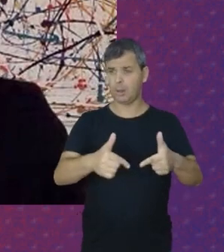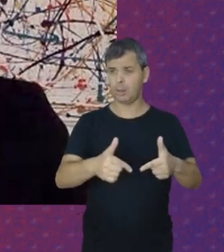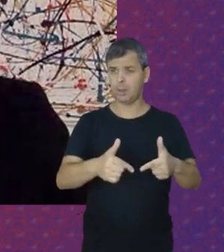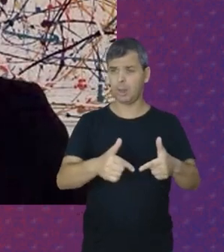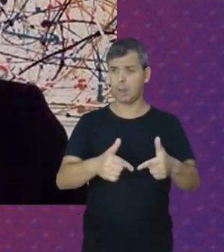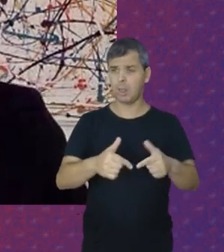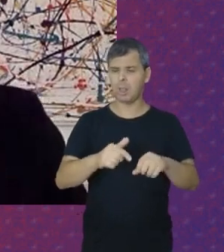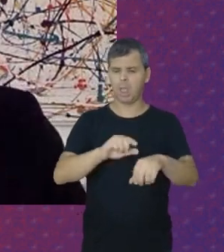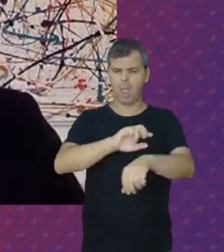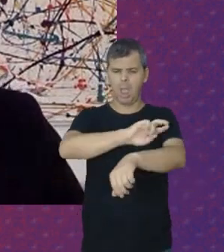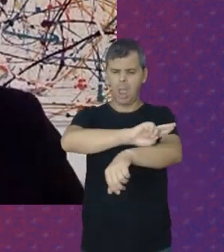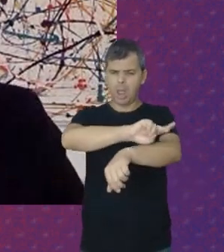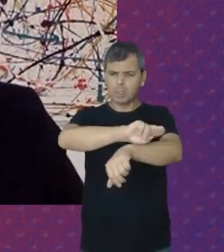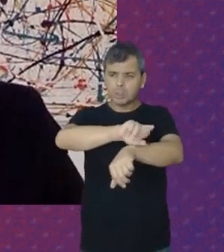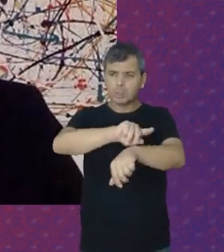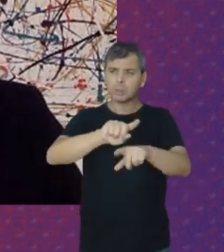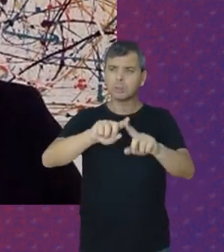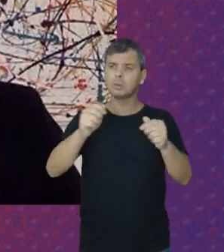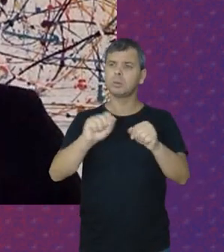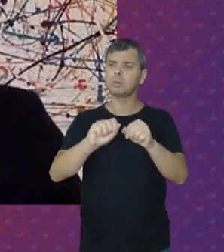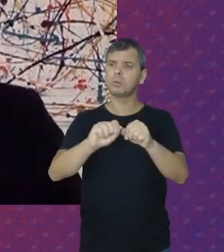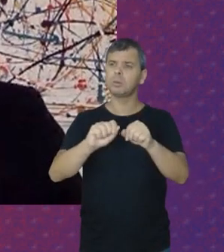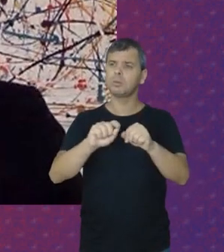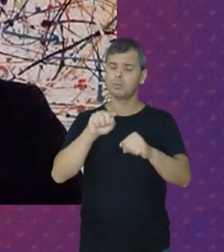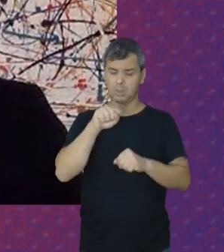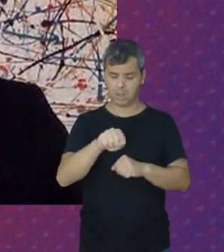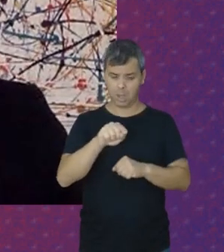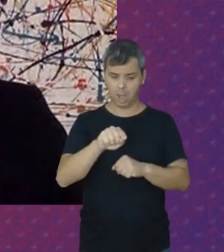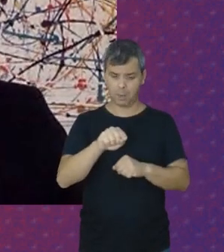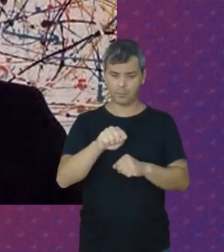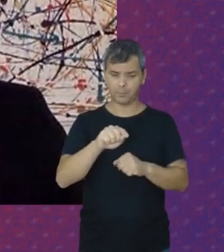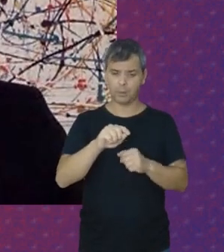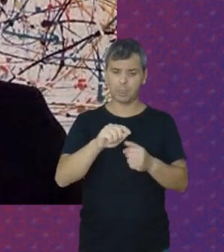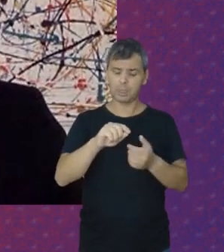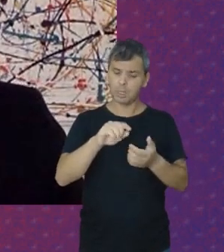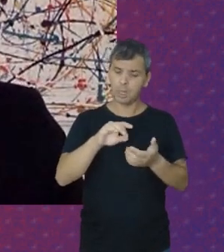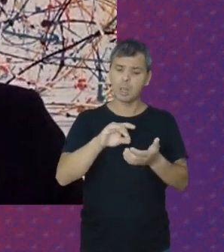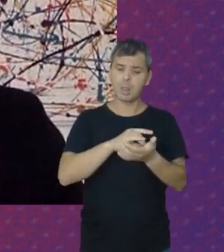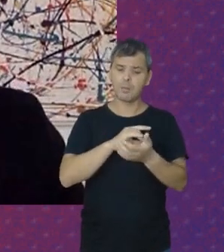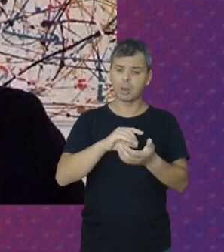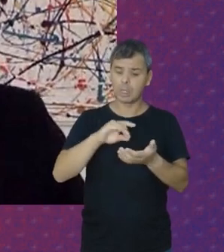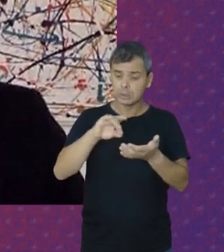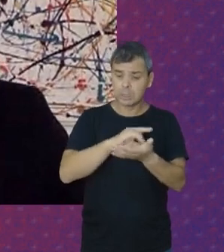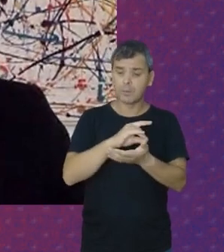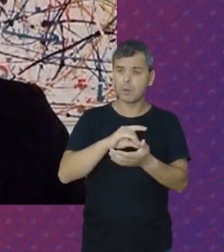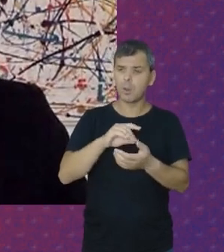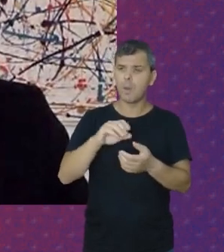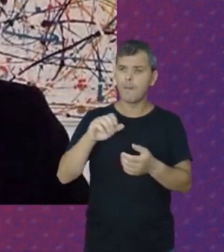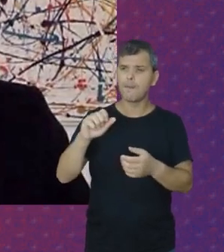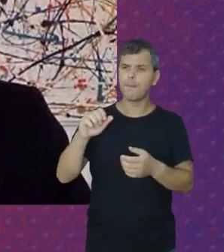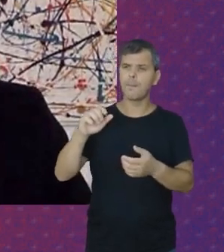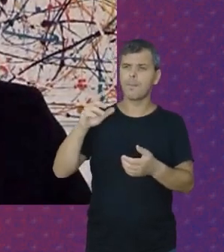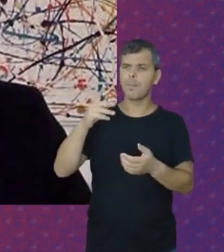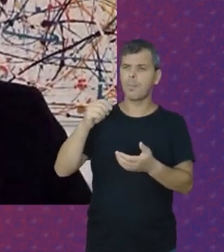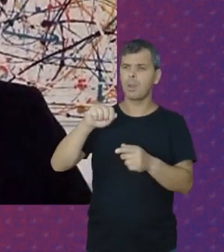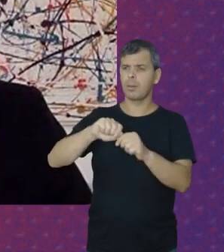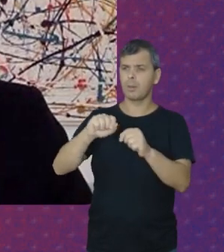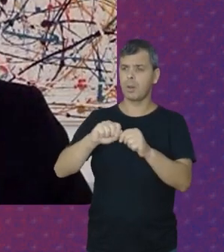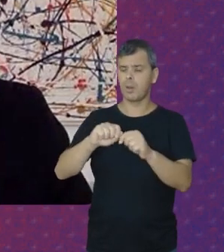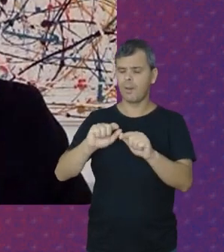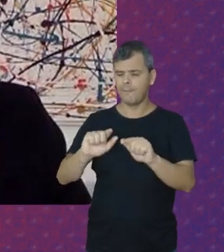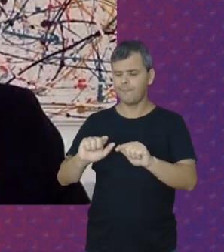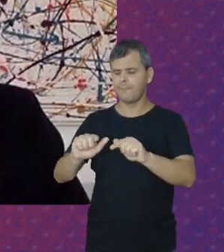Antirracistas De modo Que ela Foi filiada Ao Partido Comunista Também foi filiada Da Frente Negra